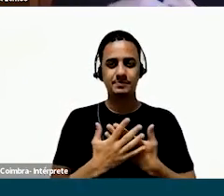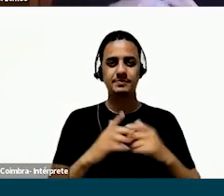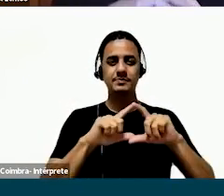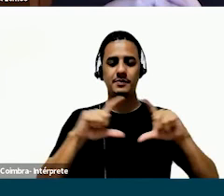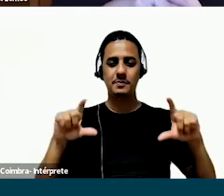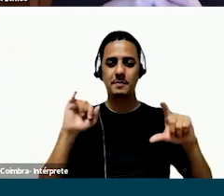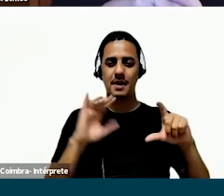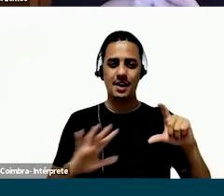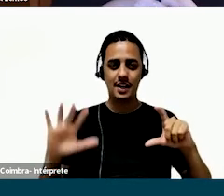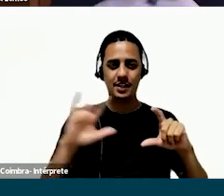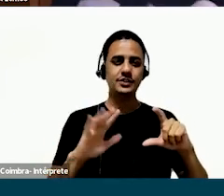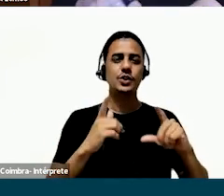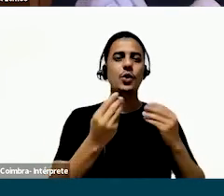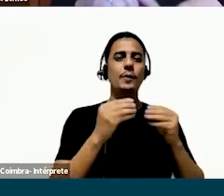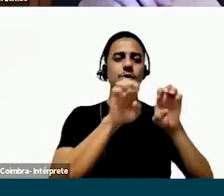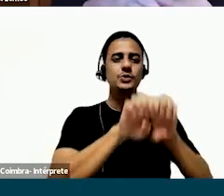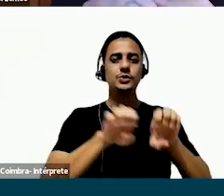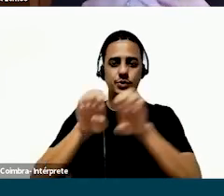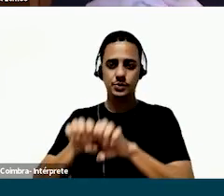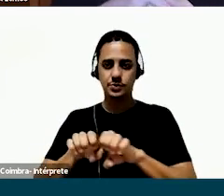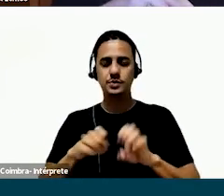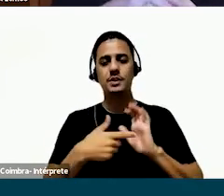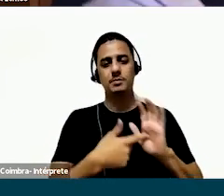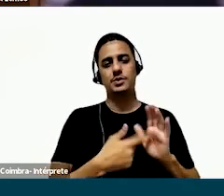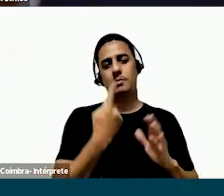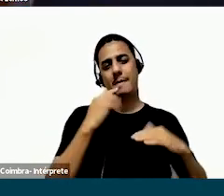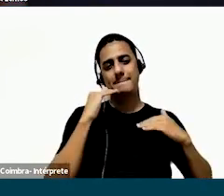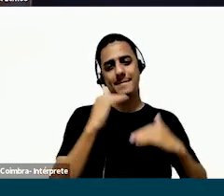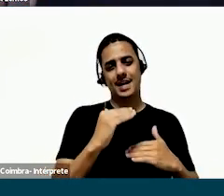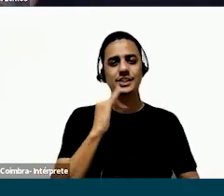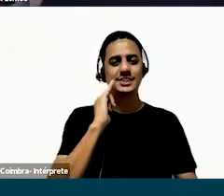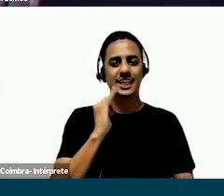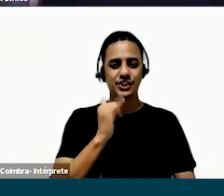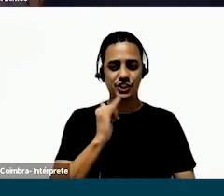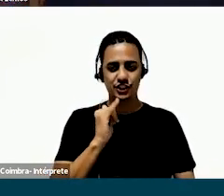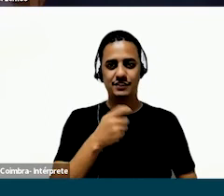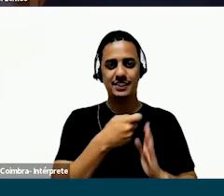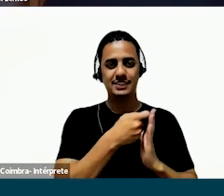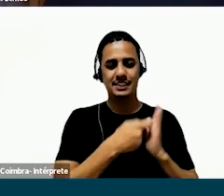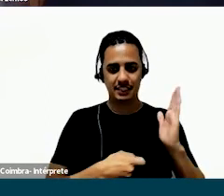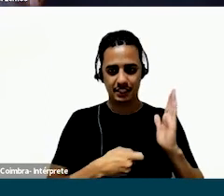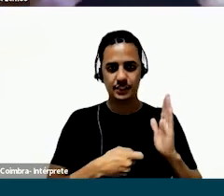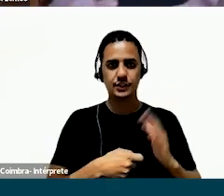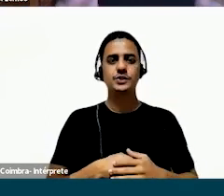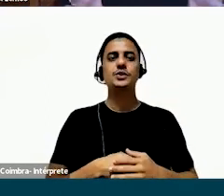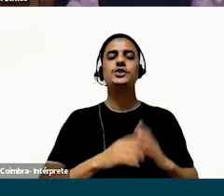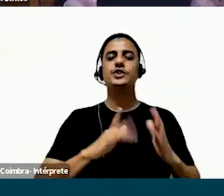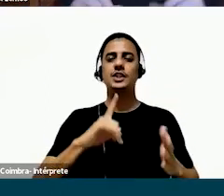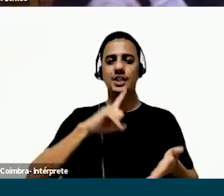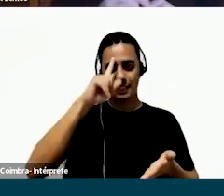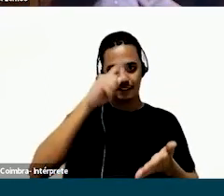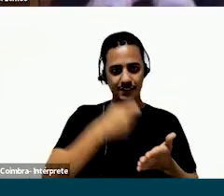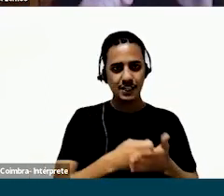slide, eu trago uma imagem ilustrativa de uma estrutura que apresenta uma parte dessa narrativa, que foi desse exercício, no formato